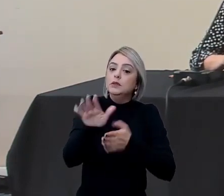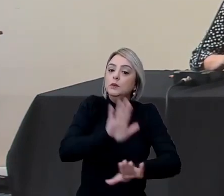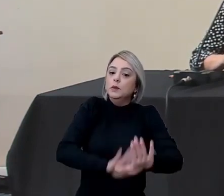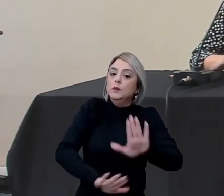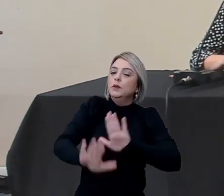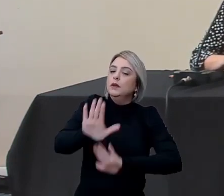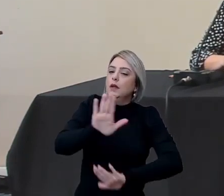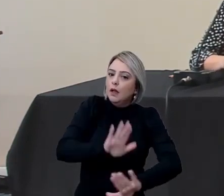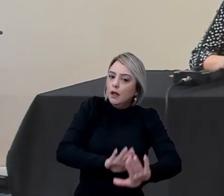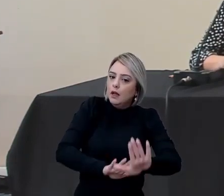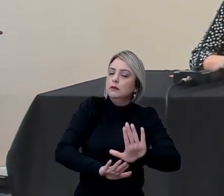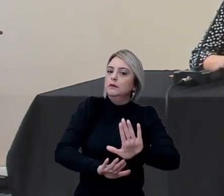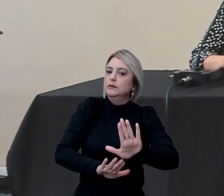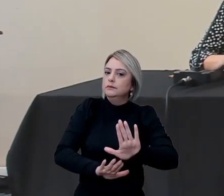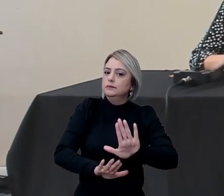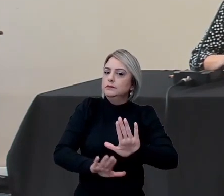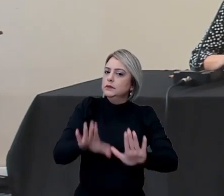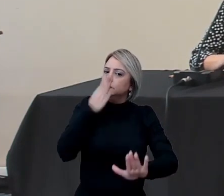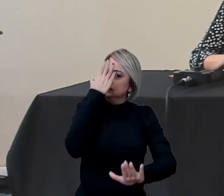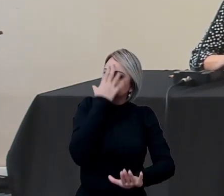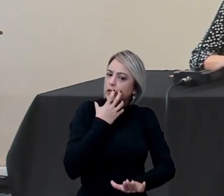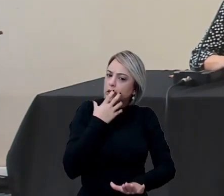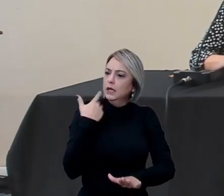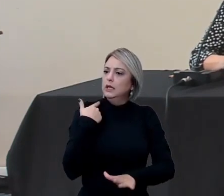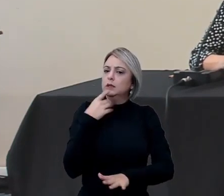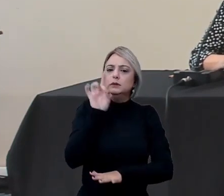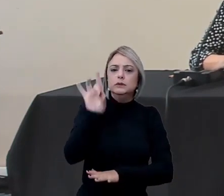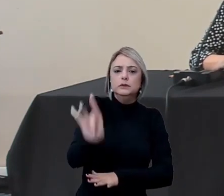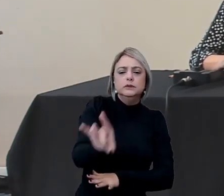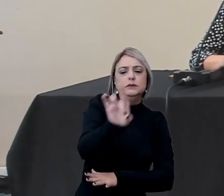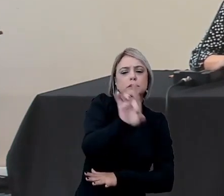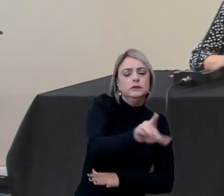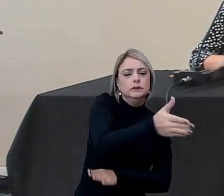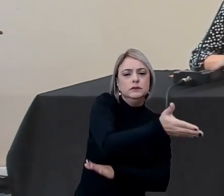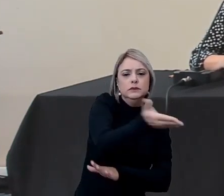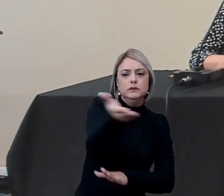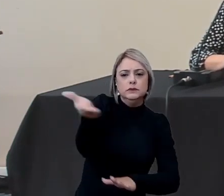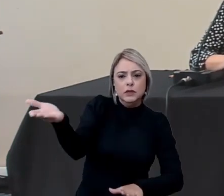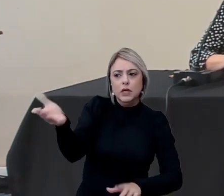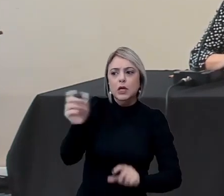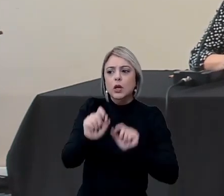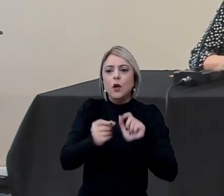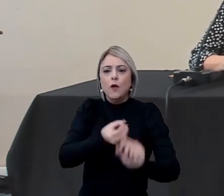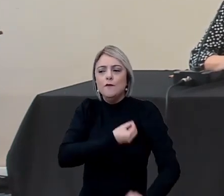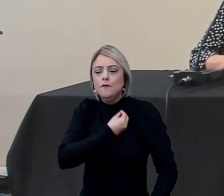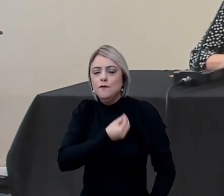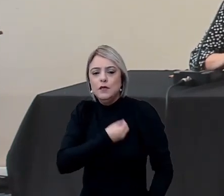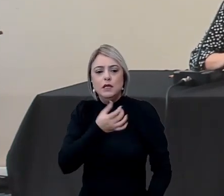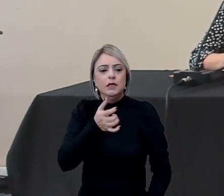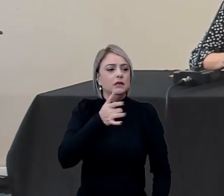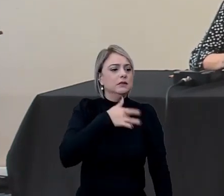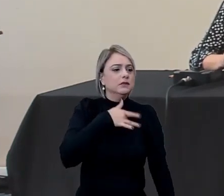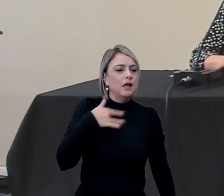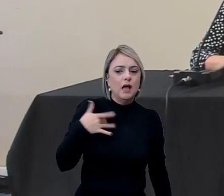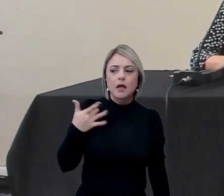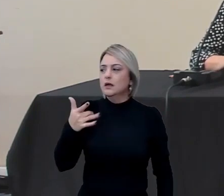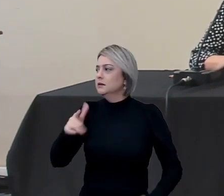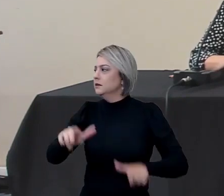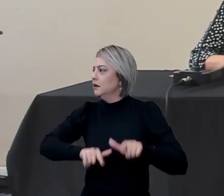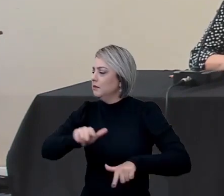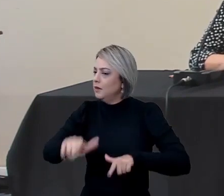um cuidado muito grande com vocês, com as condições de vida, de saúde, de